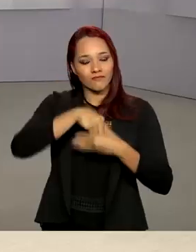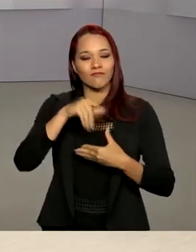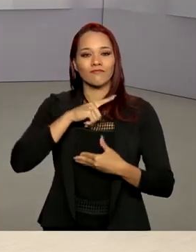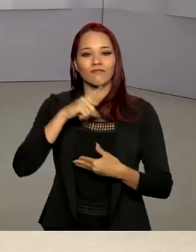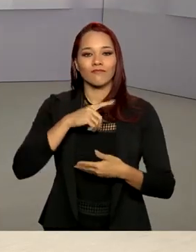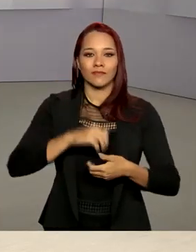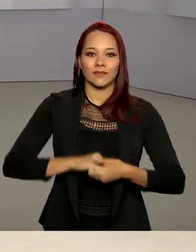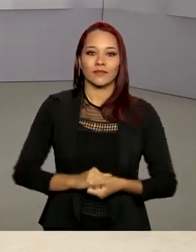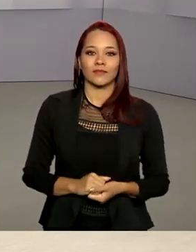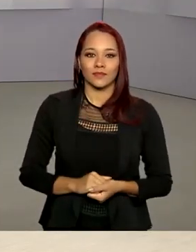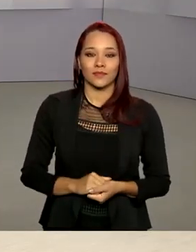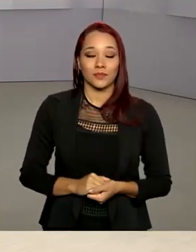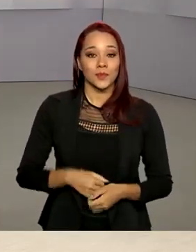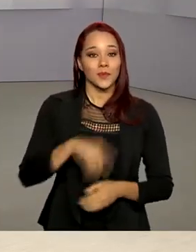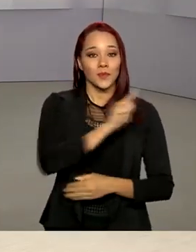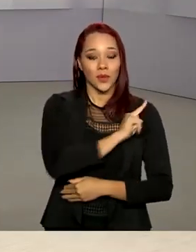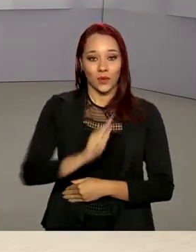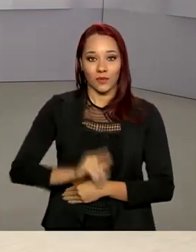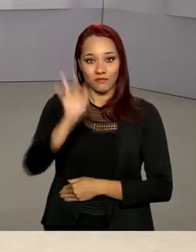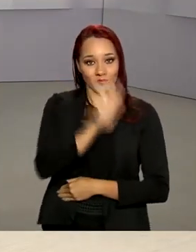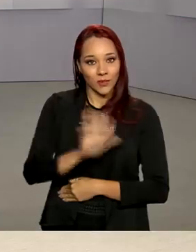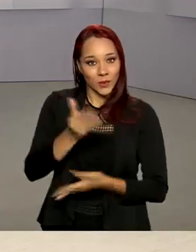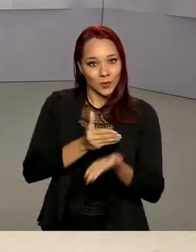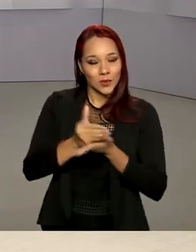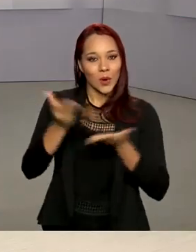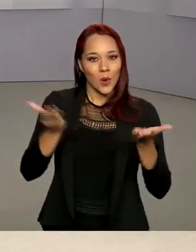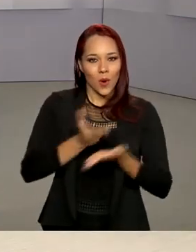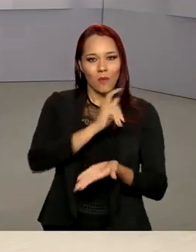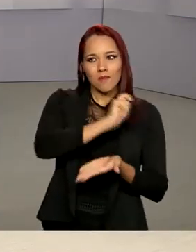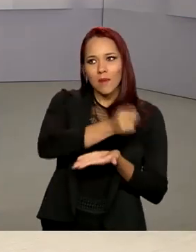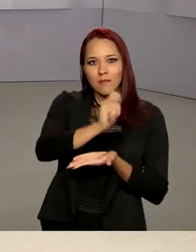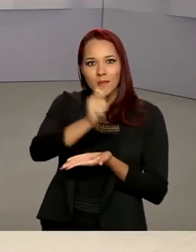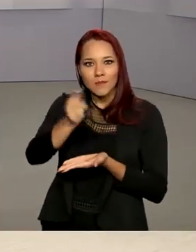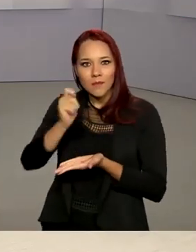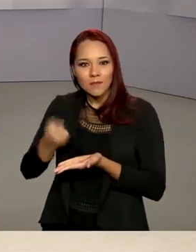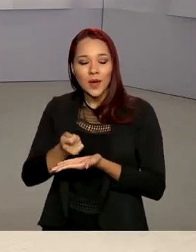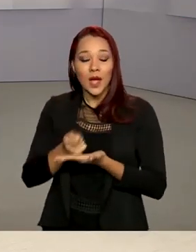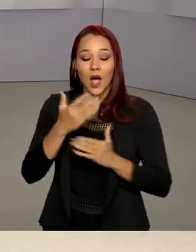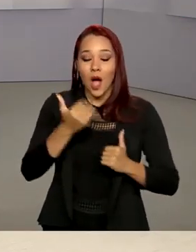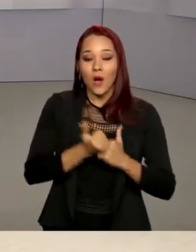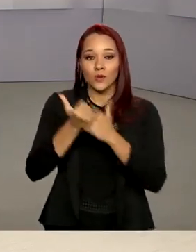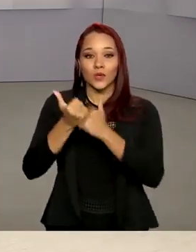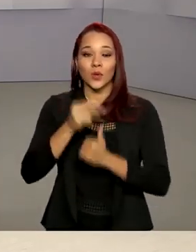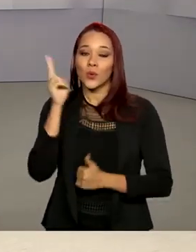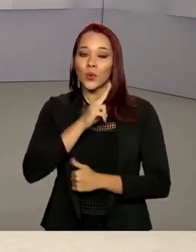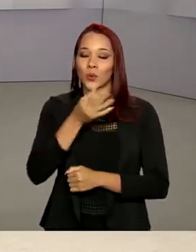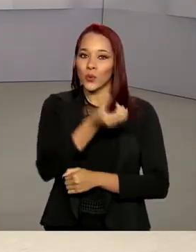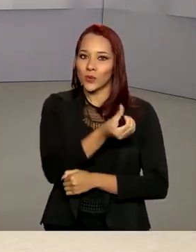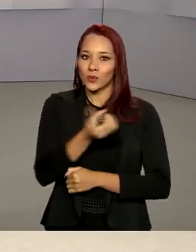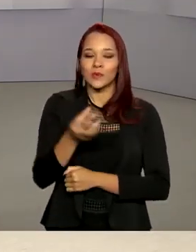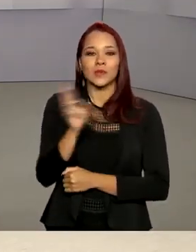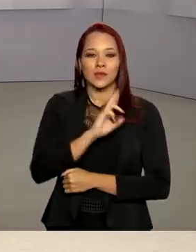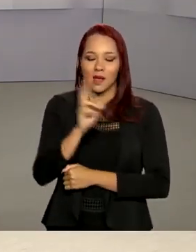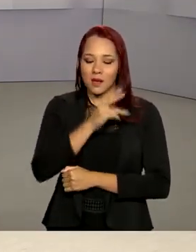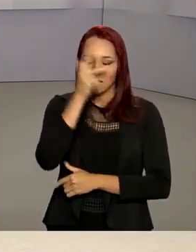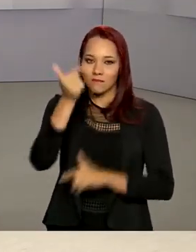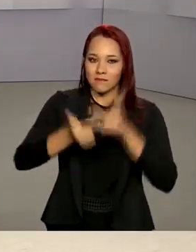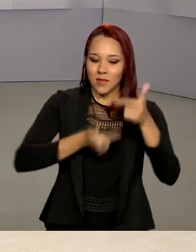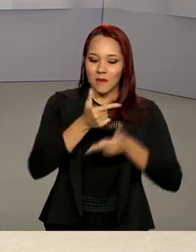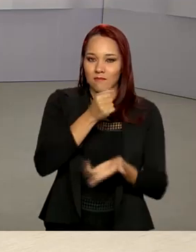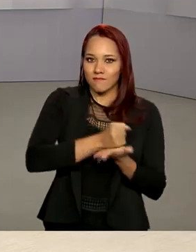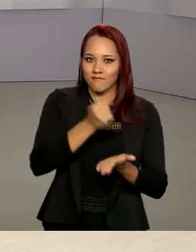O governo federal começou hoje a pagar o auxílio emergencial de R$ 600 para trabalhadores